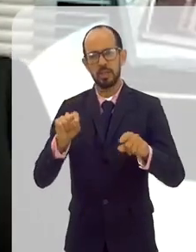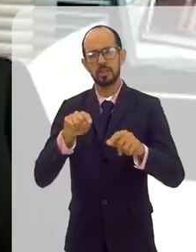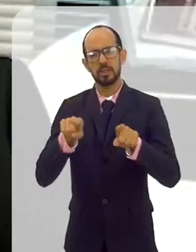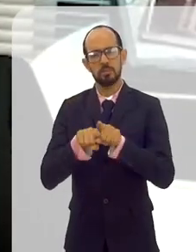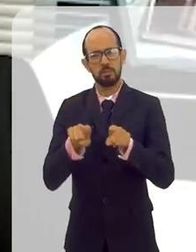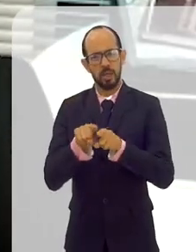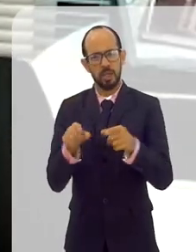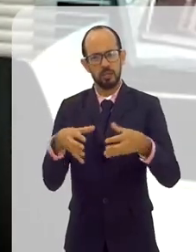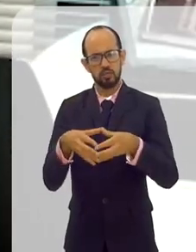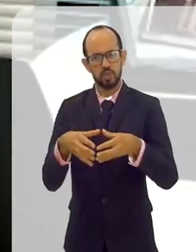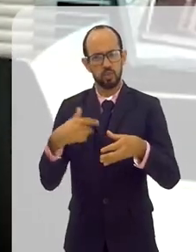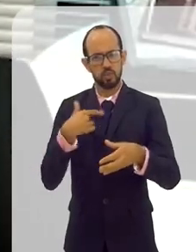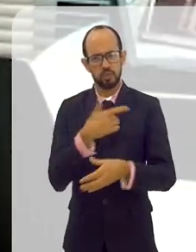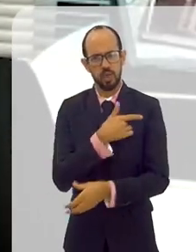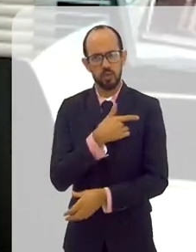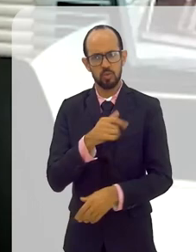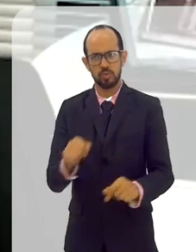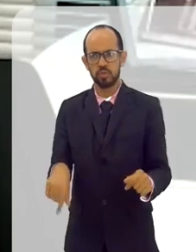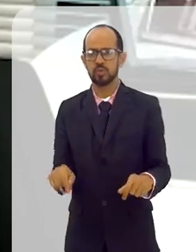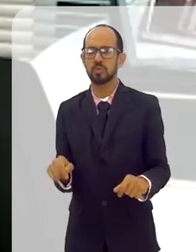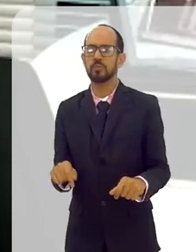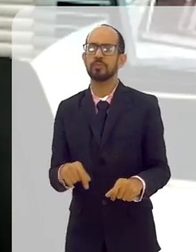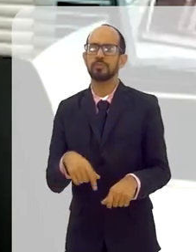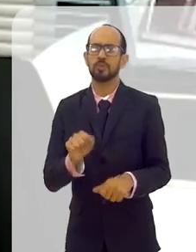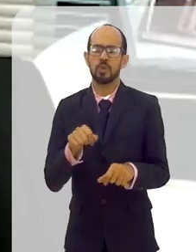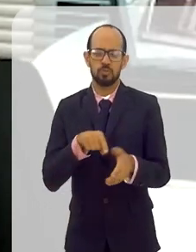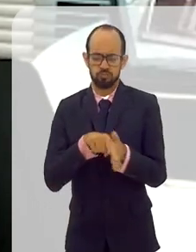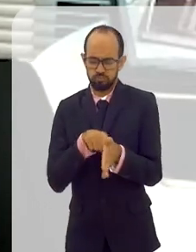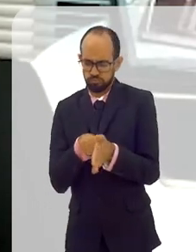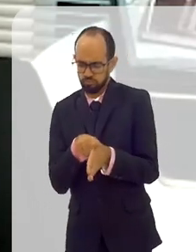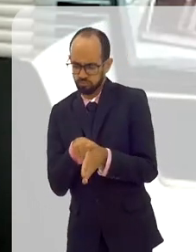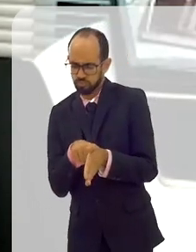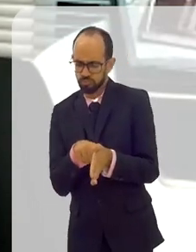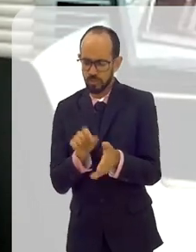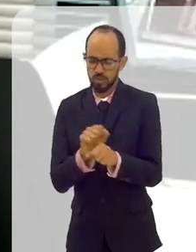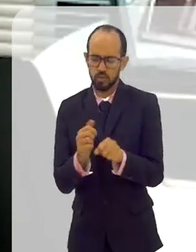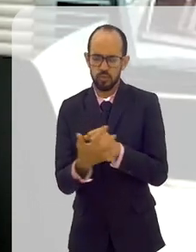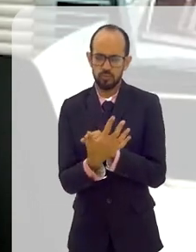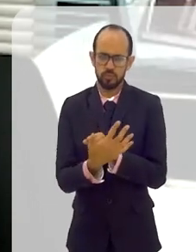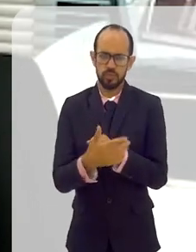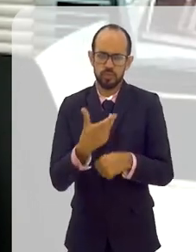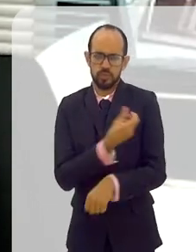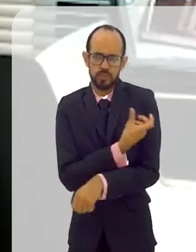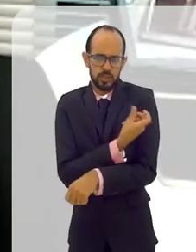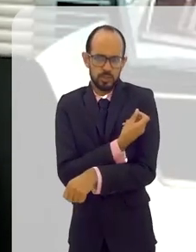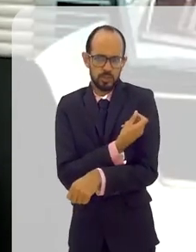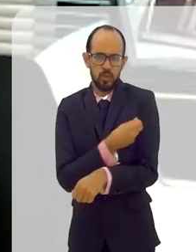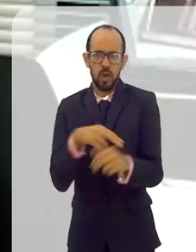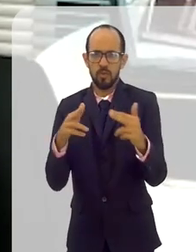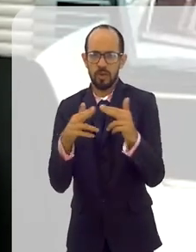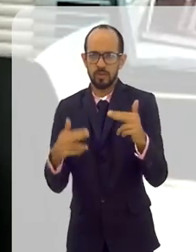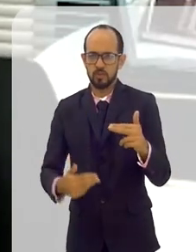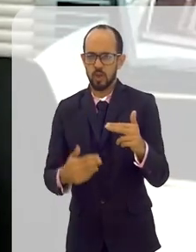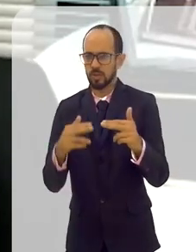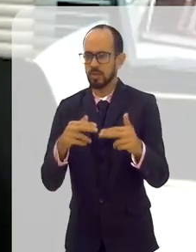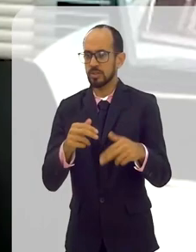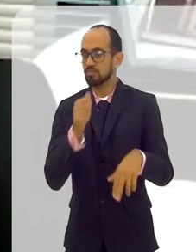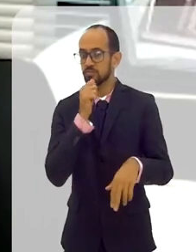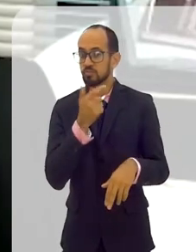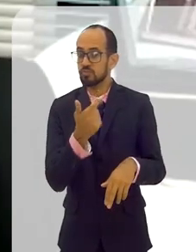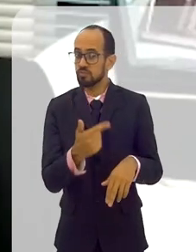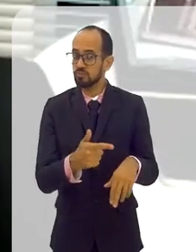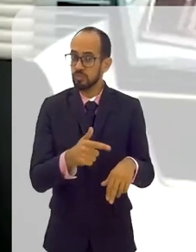área da saúde. Veja, o RT-PCR, o diagnóstico da Covid, a vacinação. Embora a UFRJ não tenha